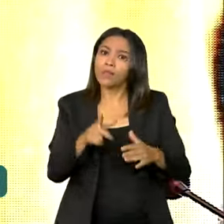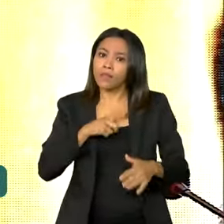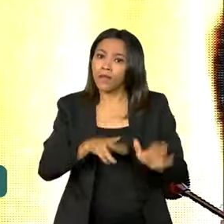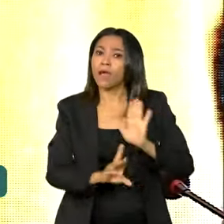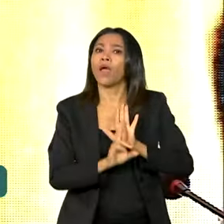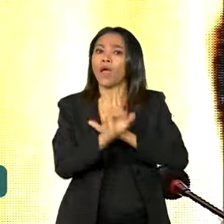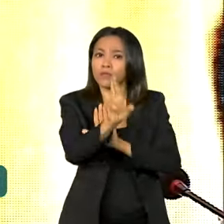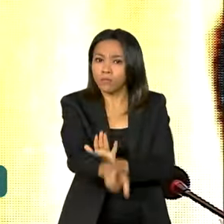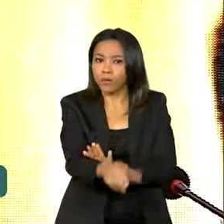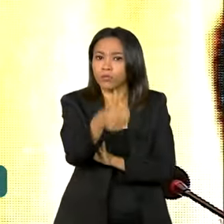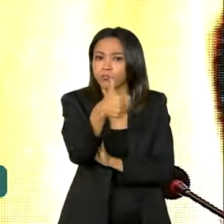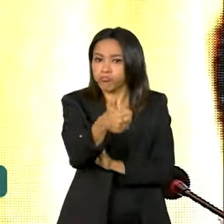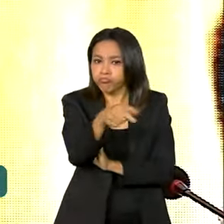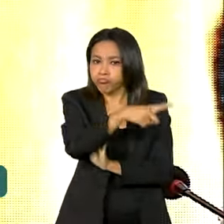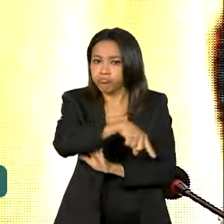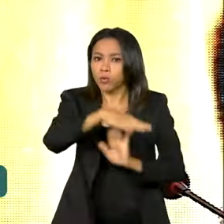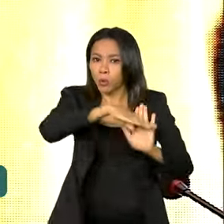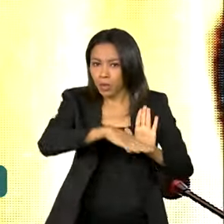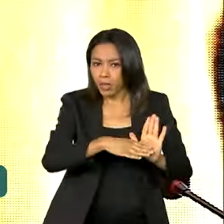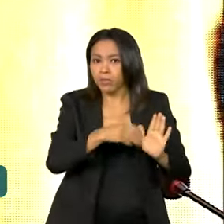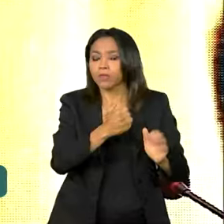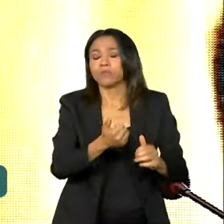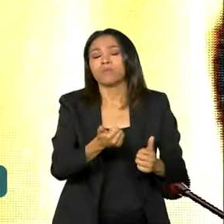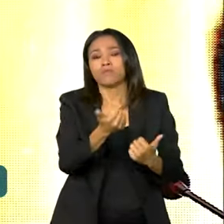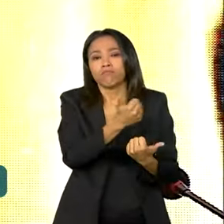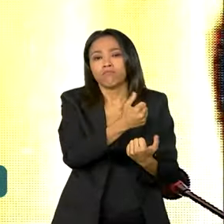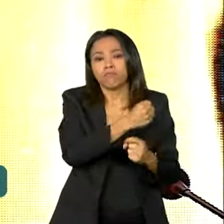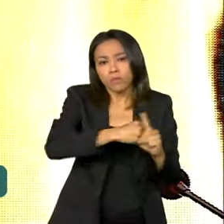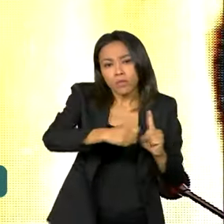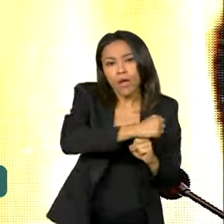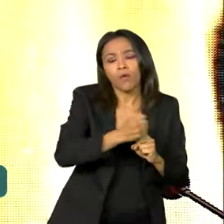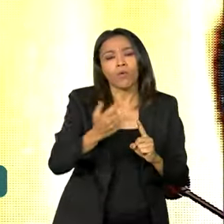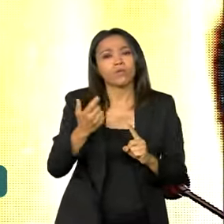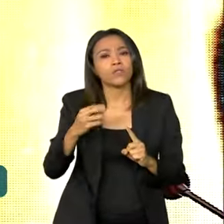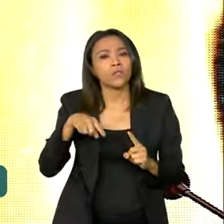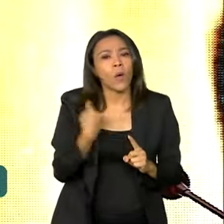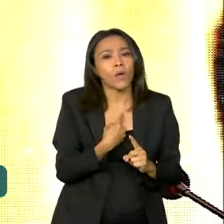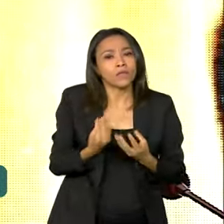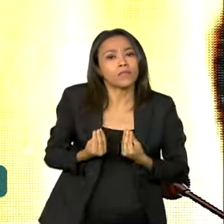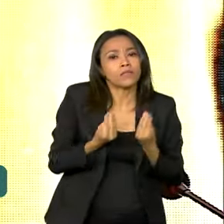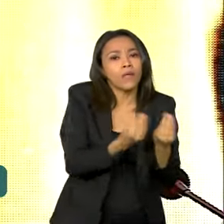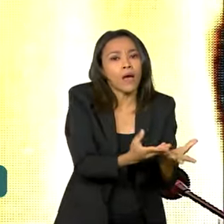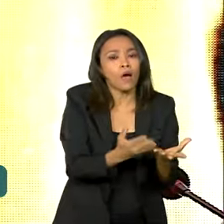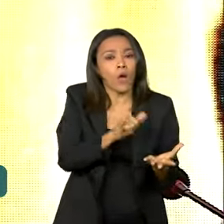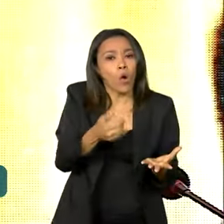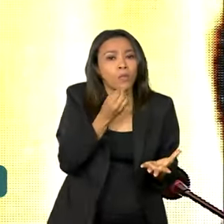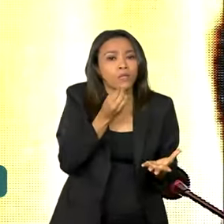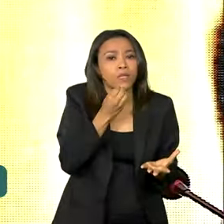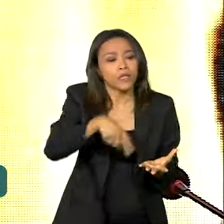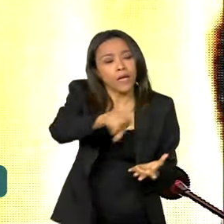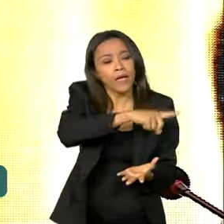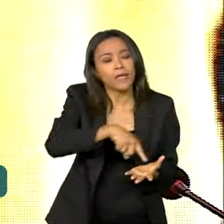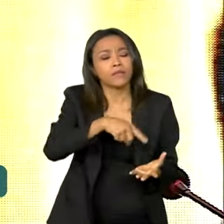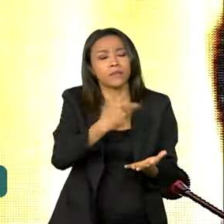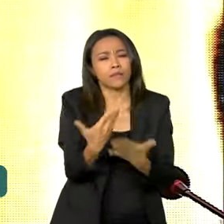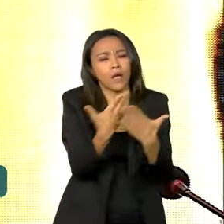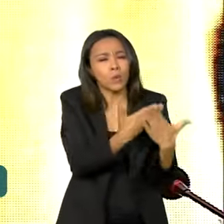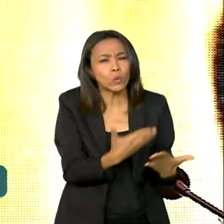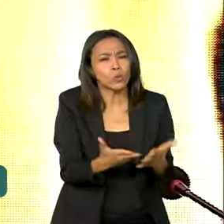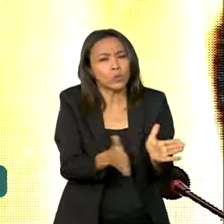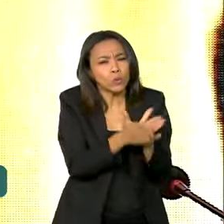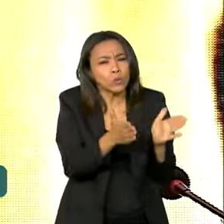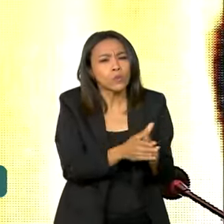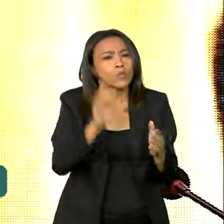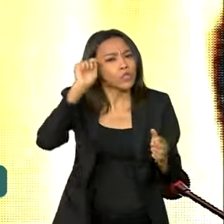Quando em estados a entrar na educação superior, quando a gente dá uma chance para esses estudantes de baixa renda, os estudantes pretos,